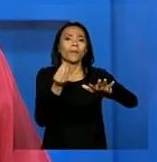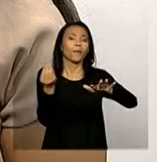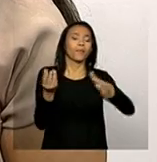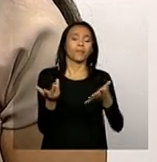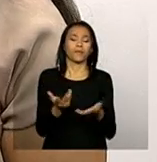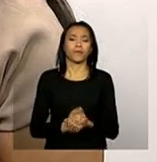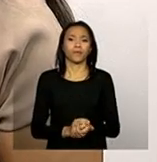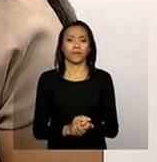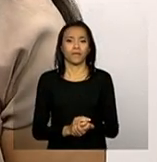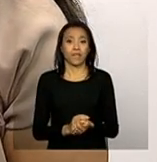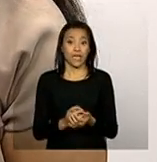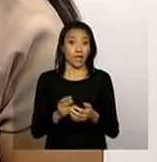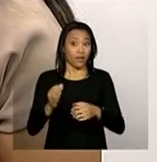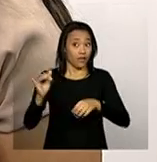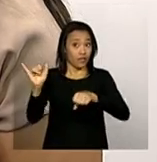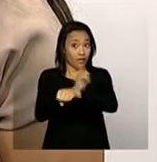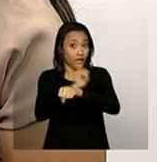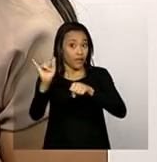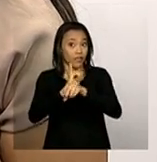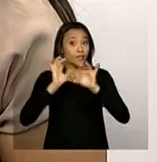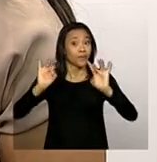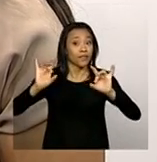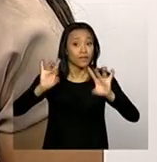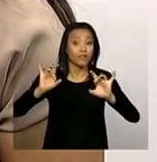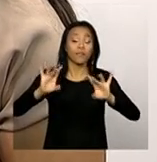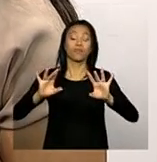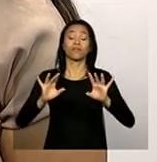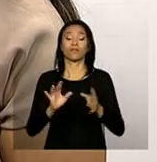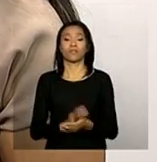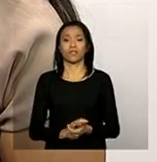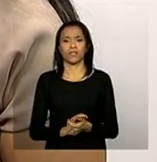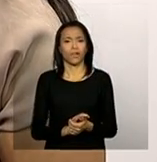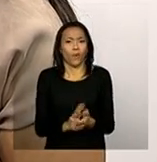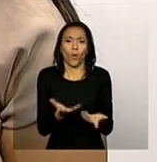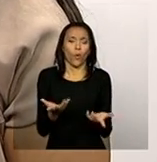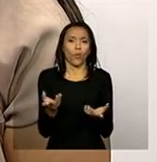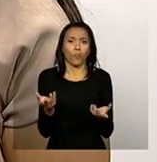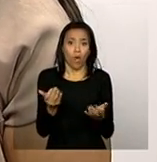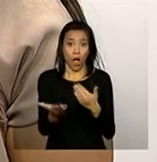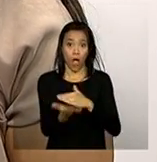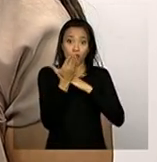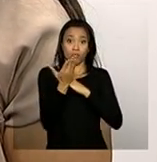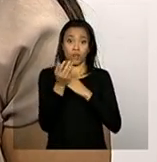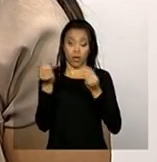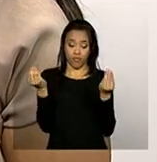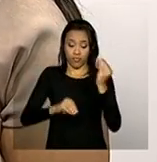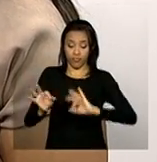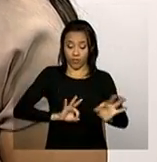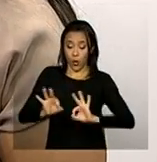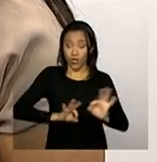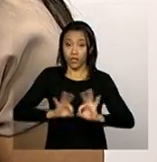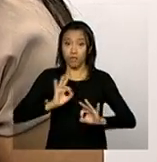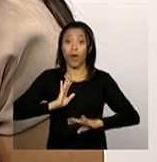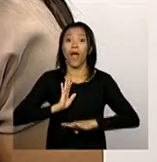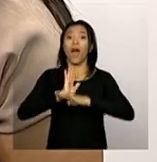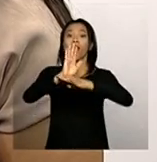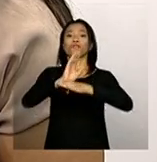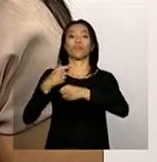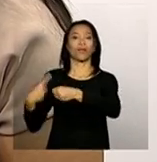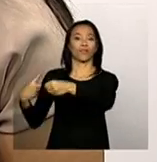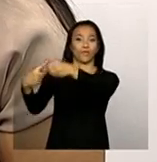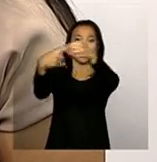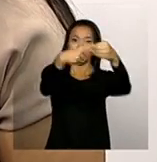tipo de meta de qualidade, algum tipo de planejamento que a gente faz para aquele município, pode ter impacto